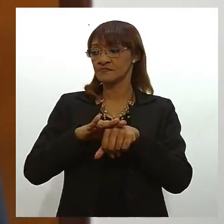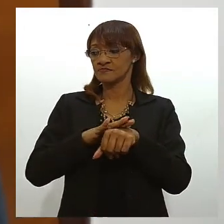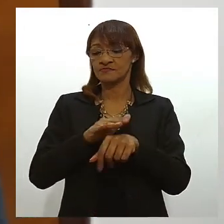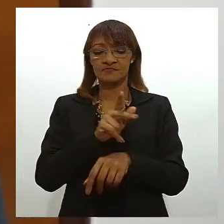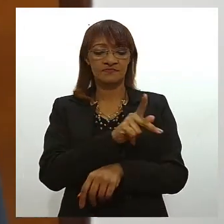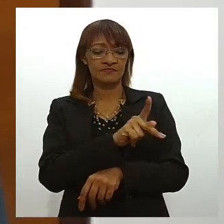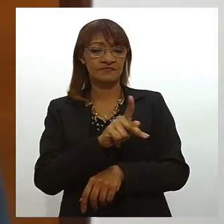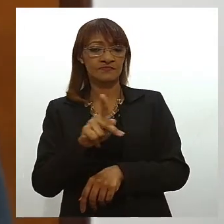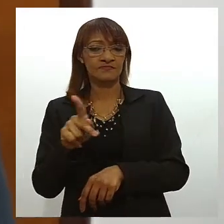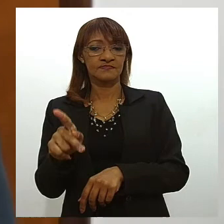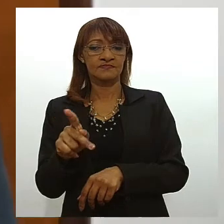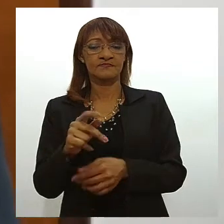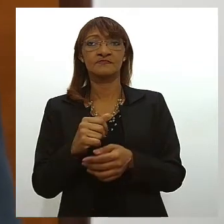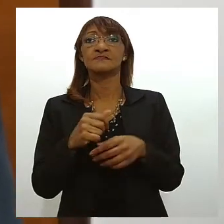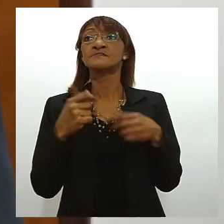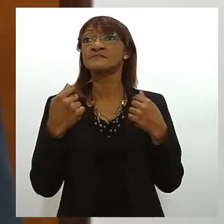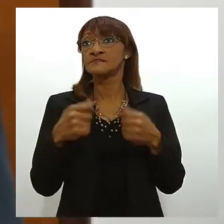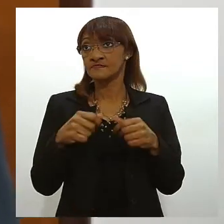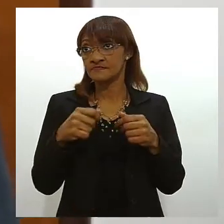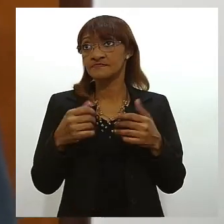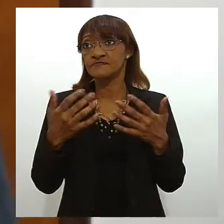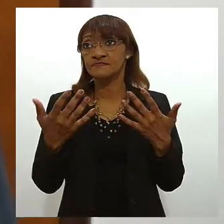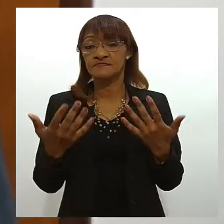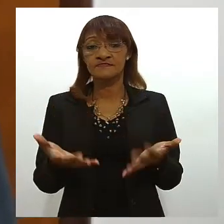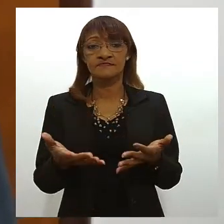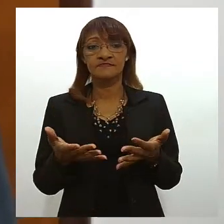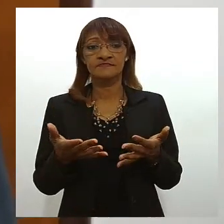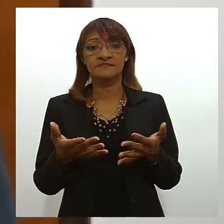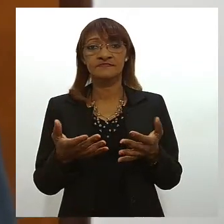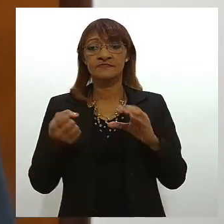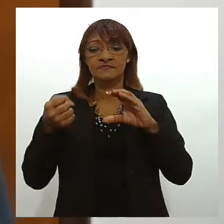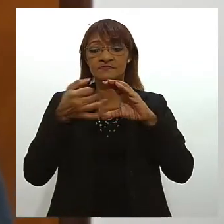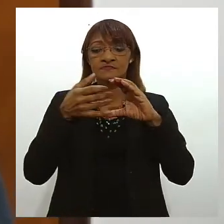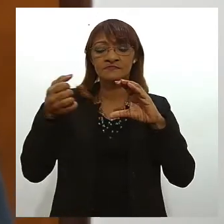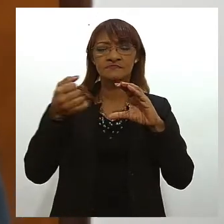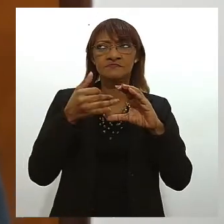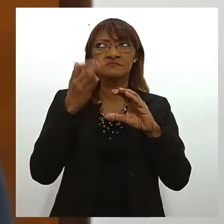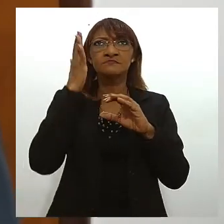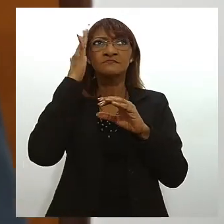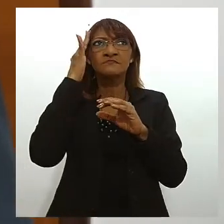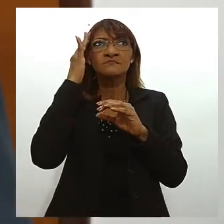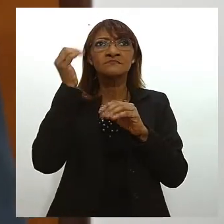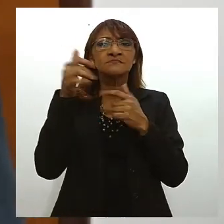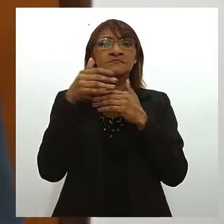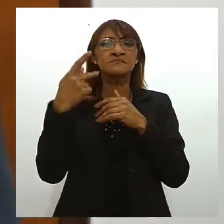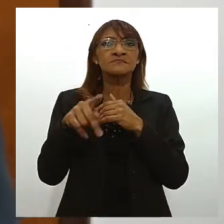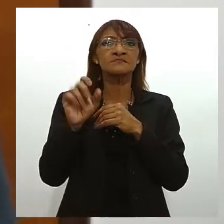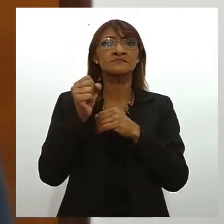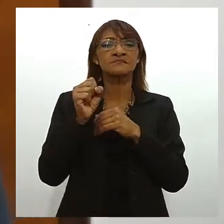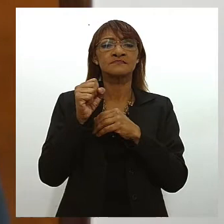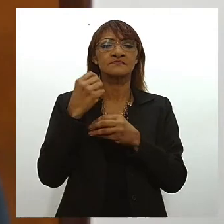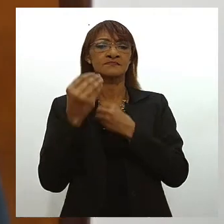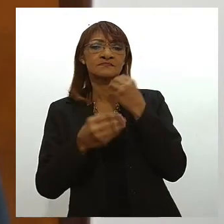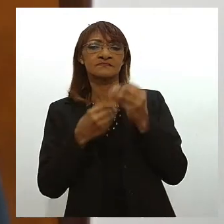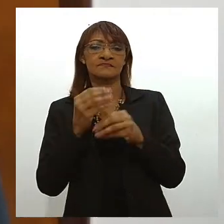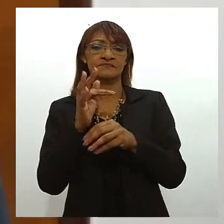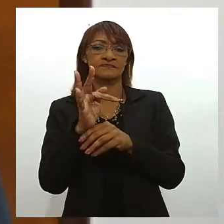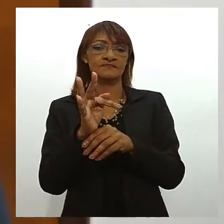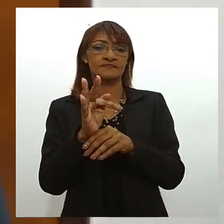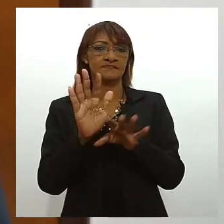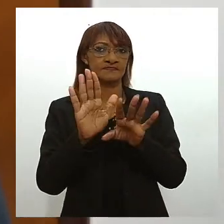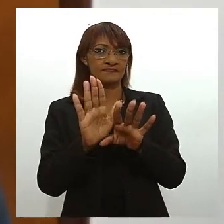que precisava de dados dados para entender Sergipe e o que fazer daqui para frente quando o presidente